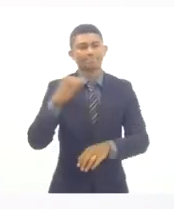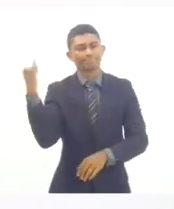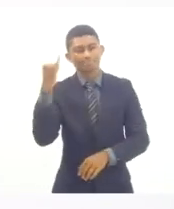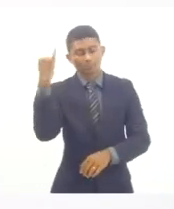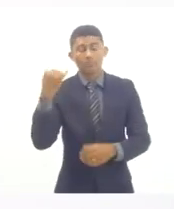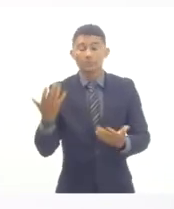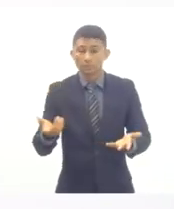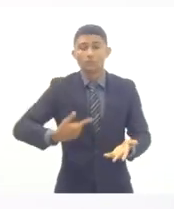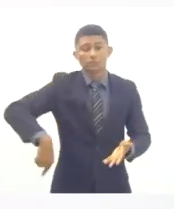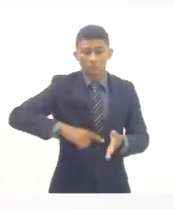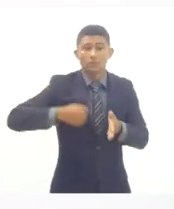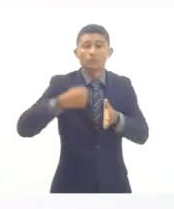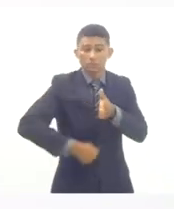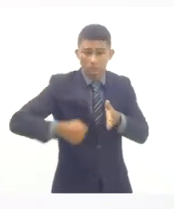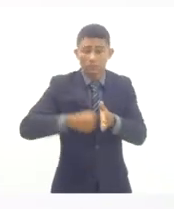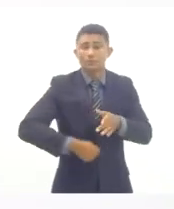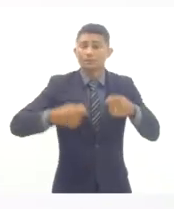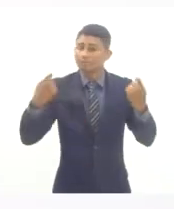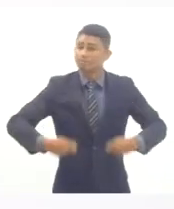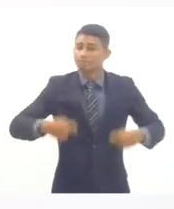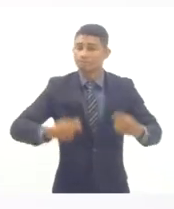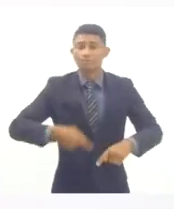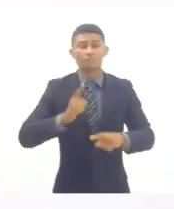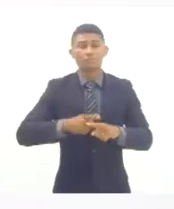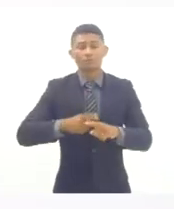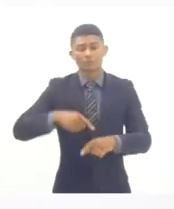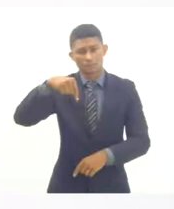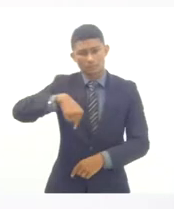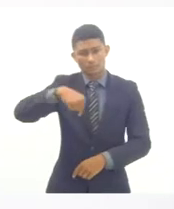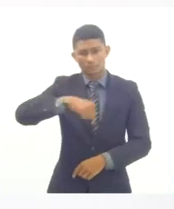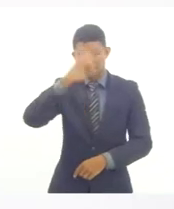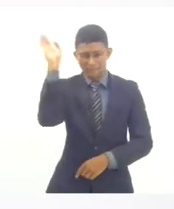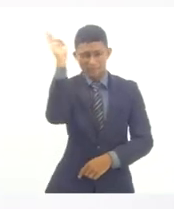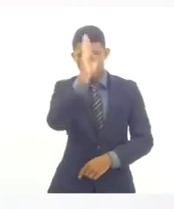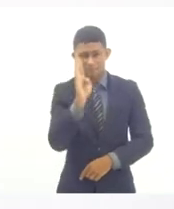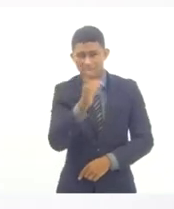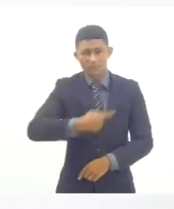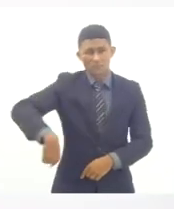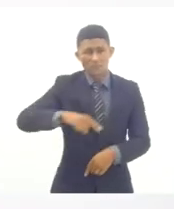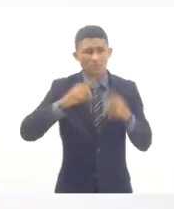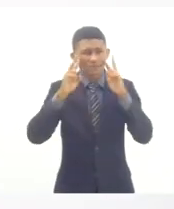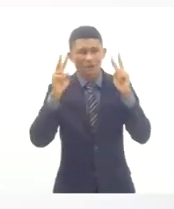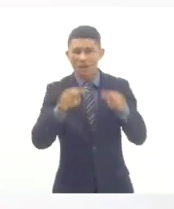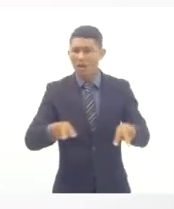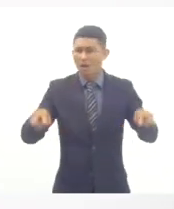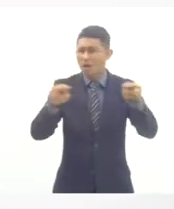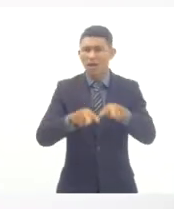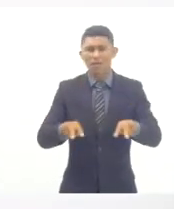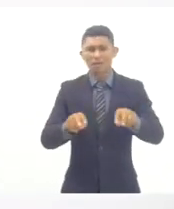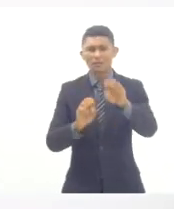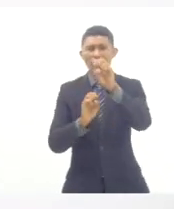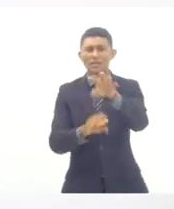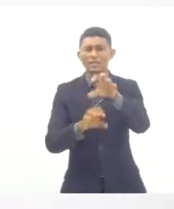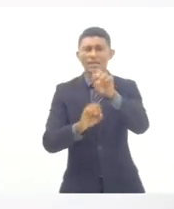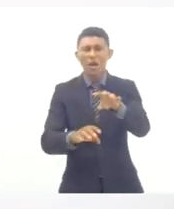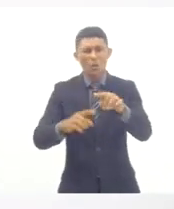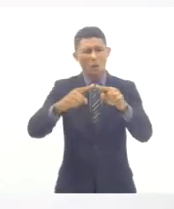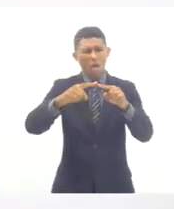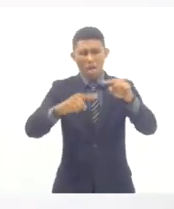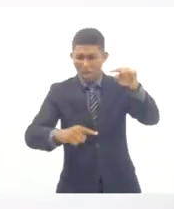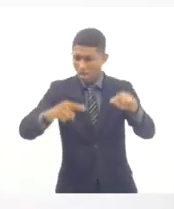necessária quando a gente olha para um país como o nosso, em que a educação ainda é marcada por extremas desigualdades,